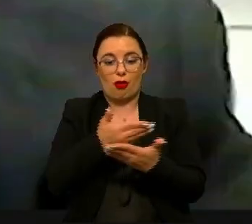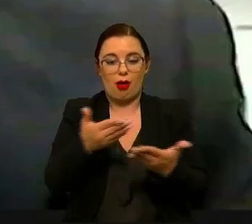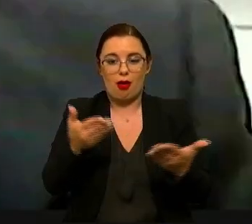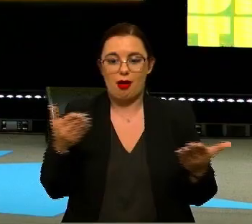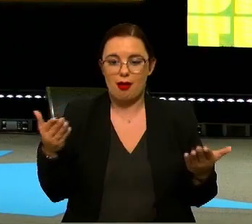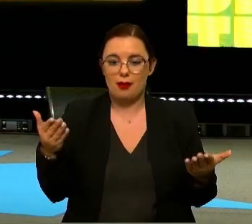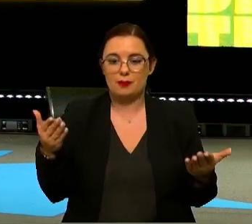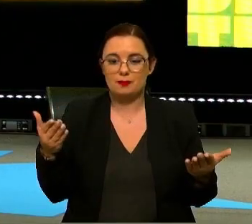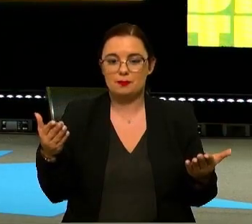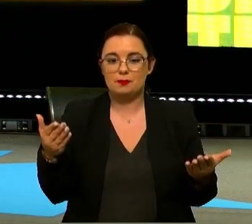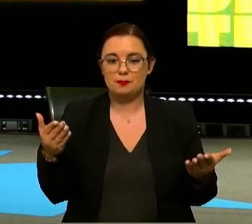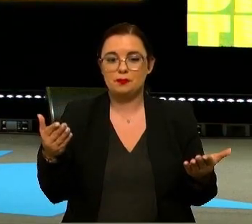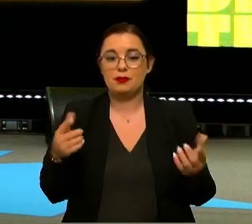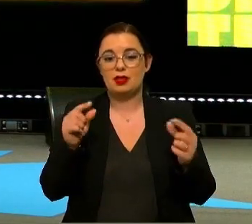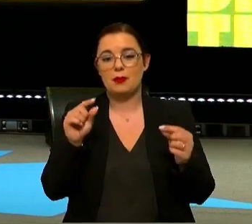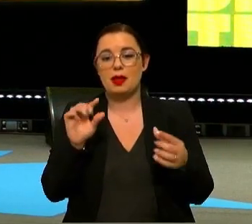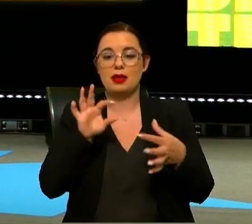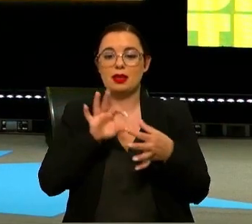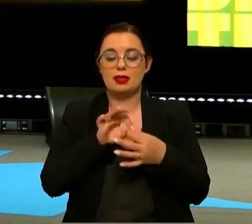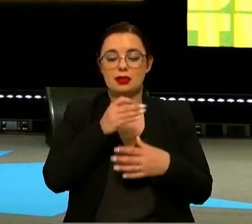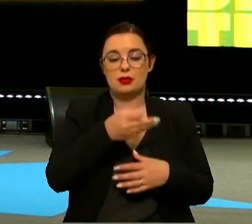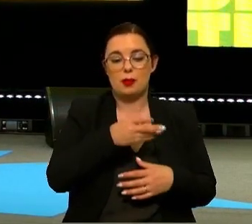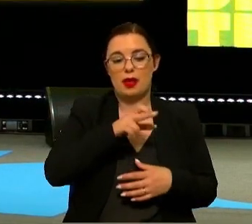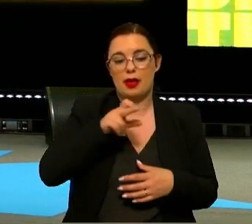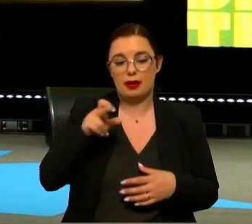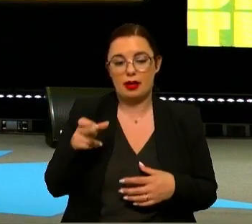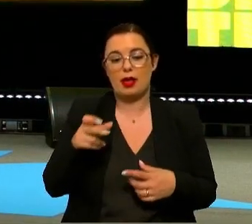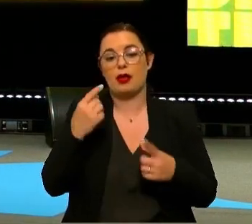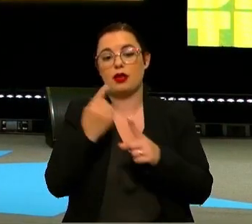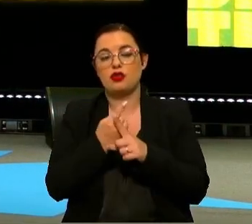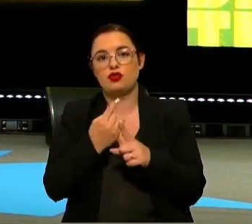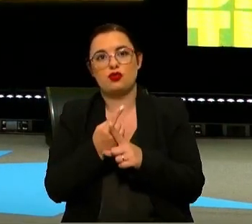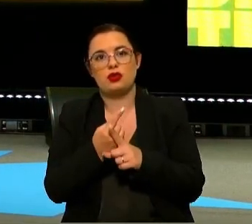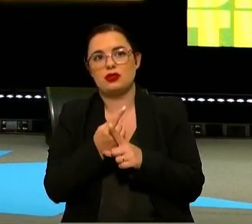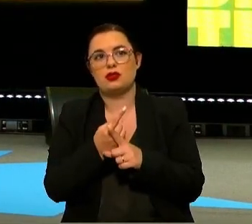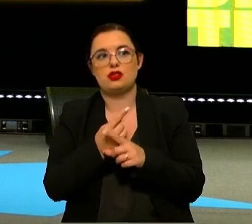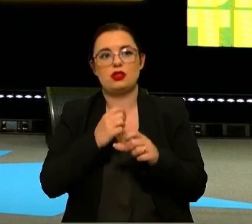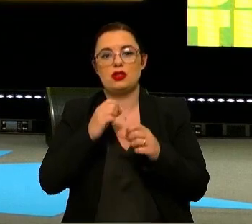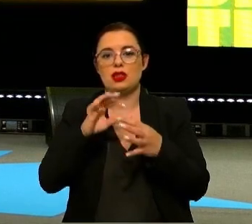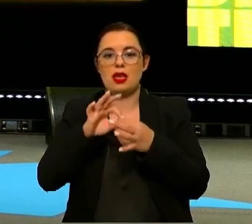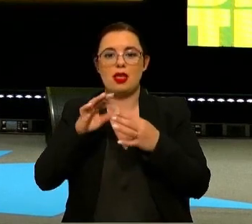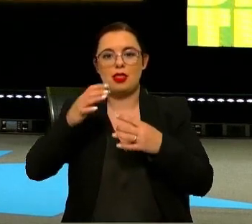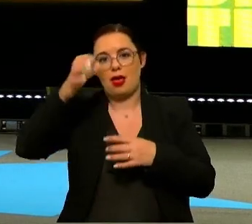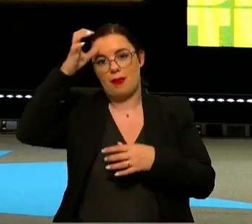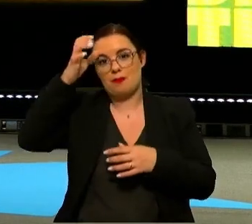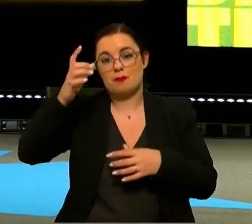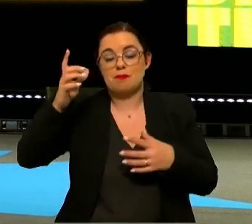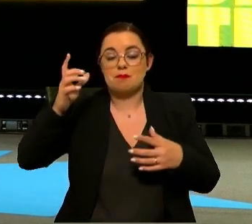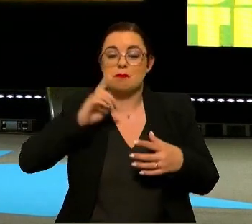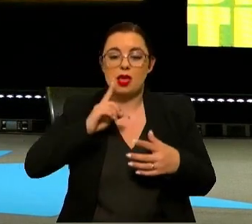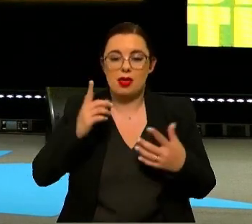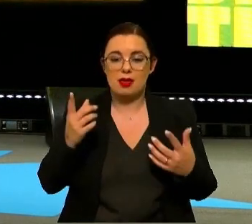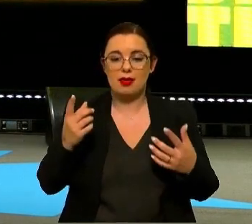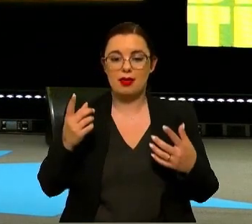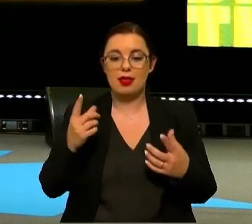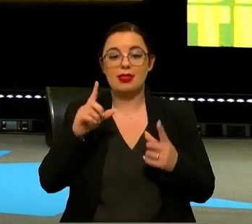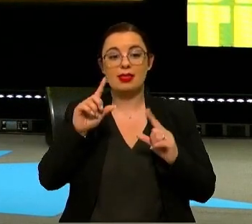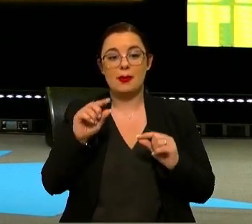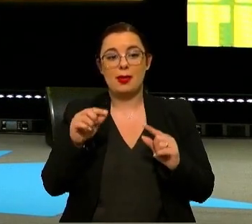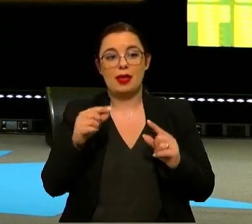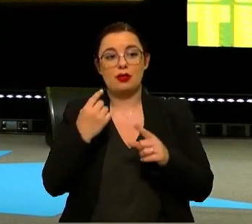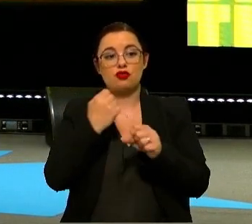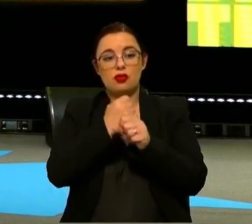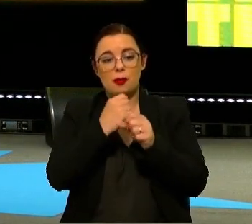nomeadamente também na ligação com o PRR e aquilo que é toda a mobilidade inteligente e os modelos também